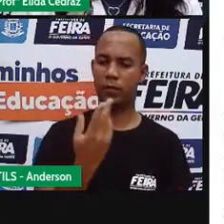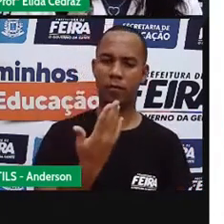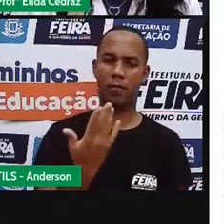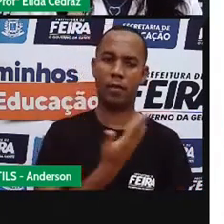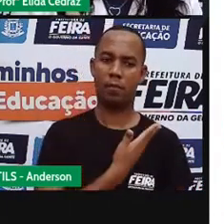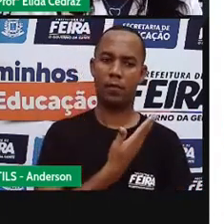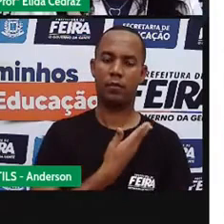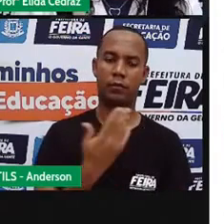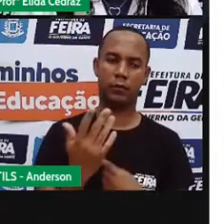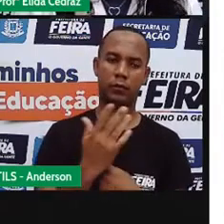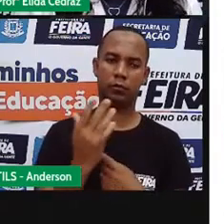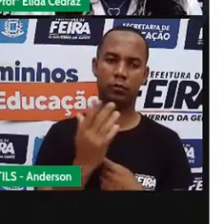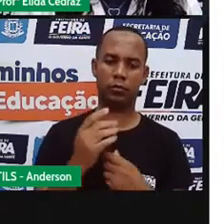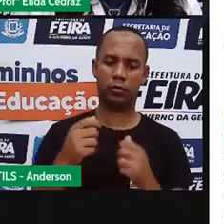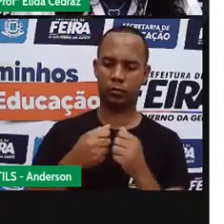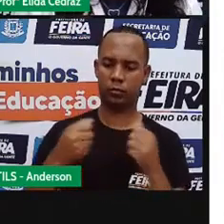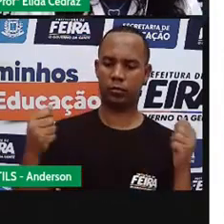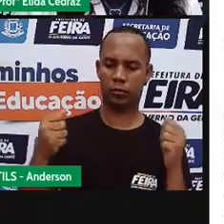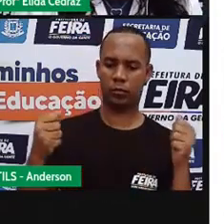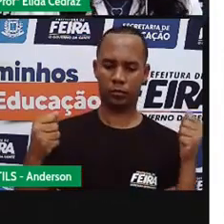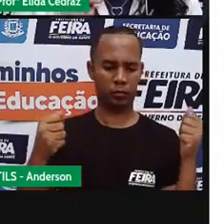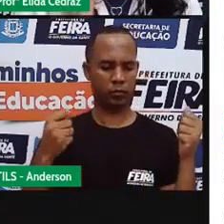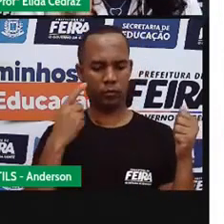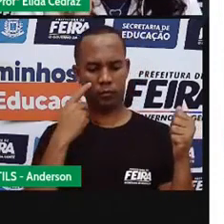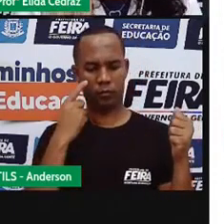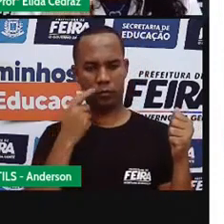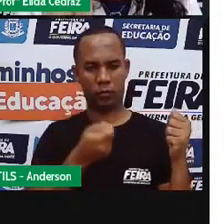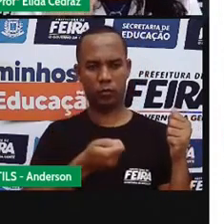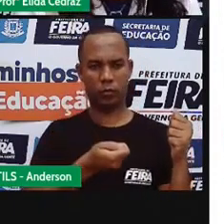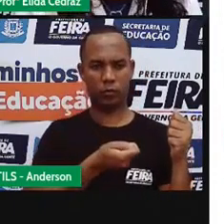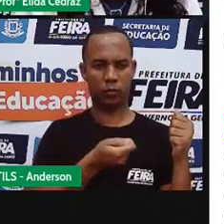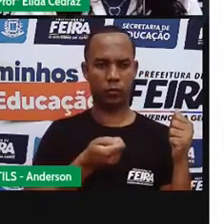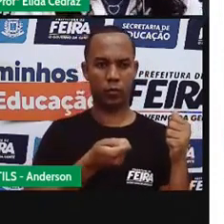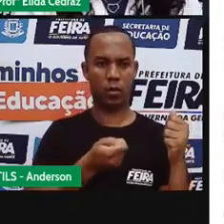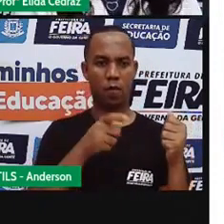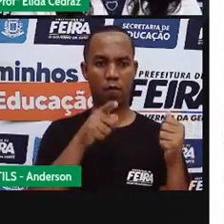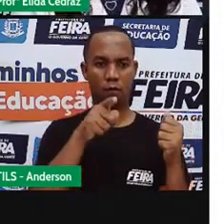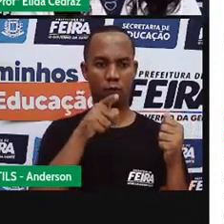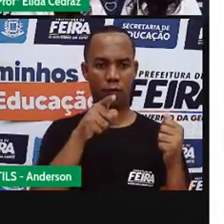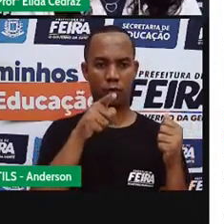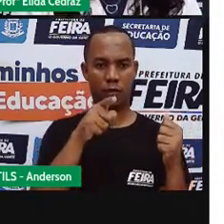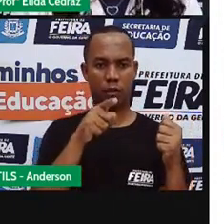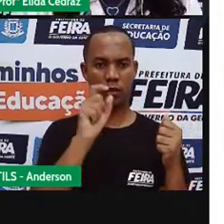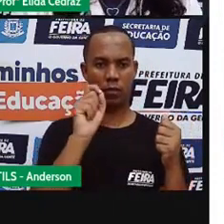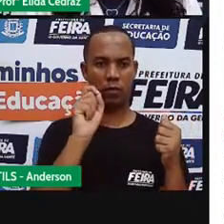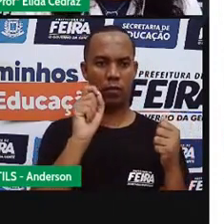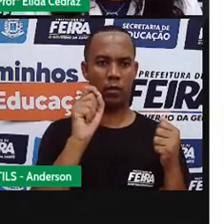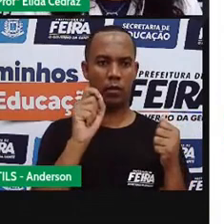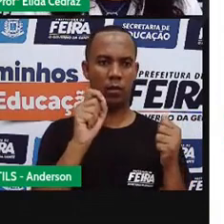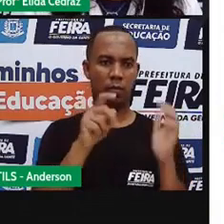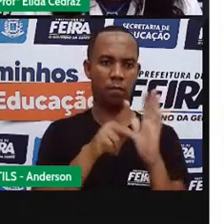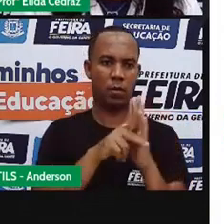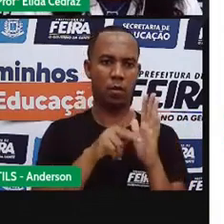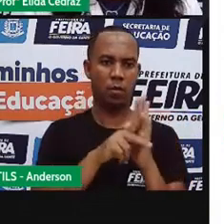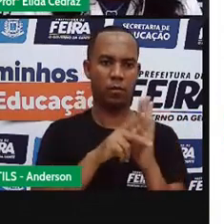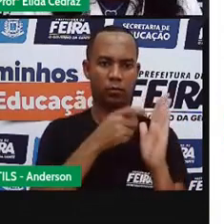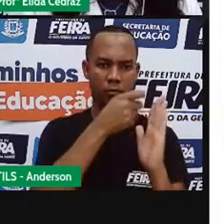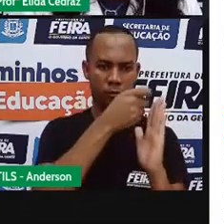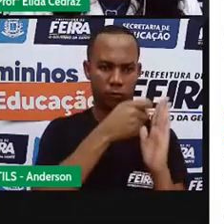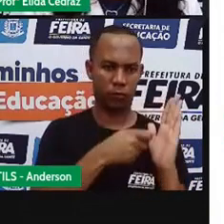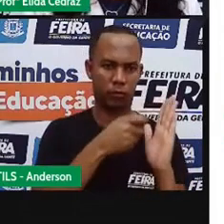Uma pessoa para segurar a lanterna. E você para registrar no caderno.